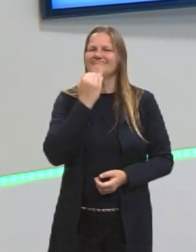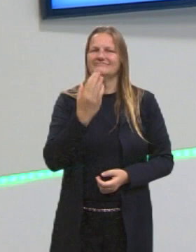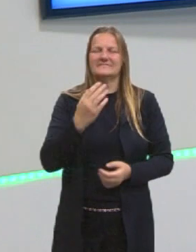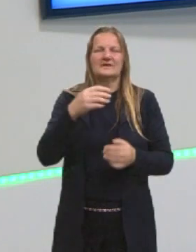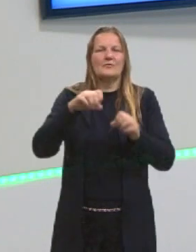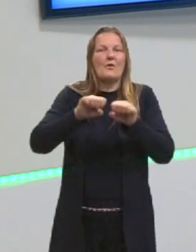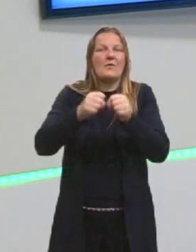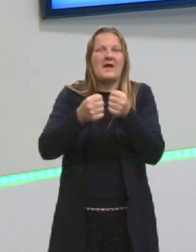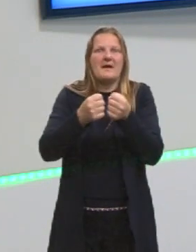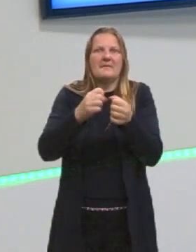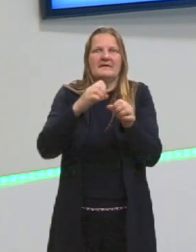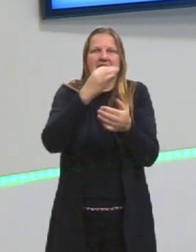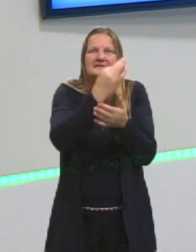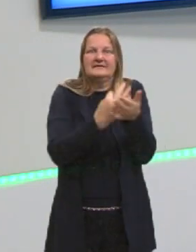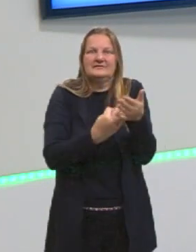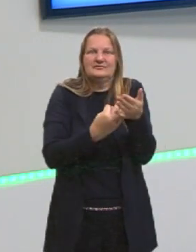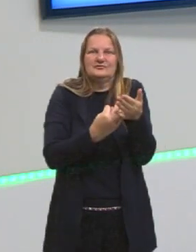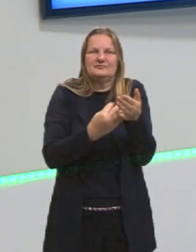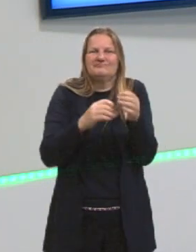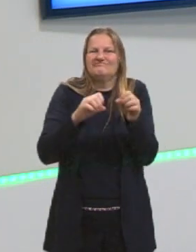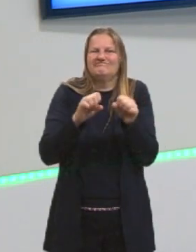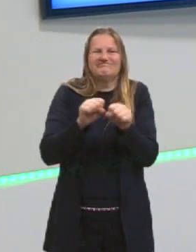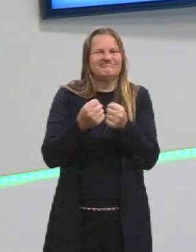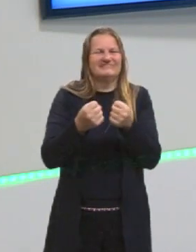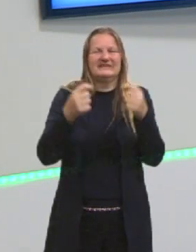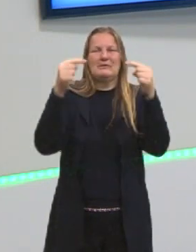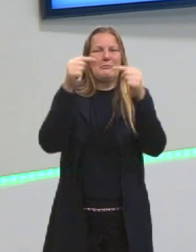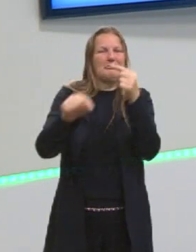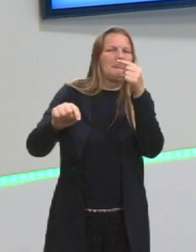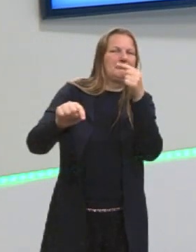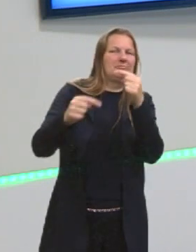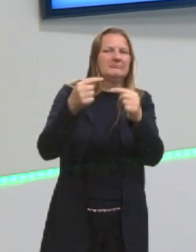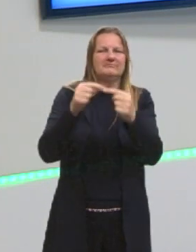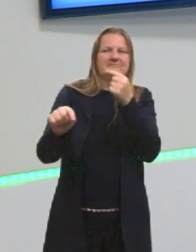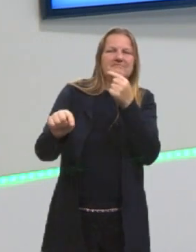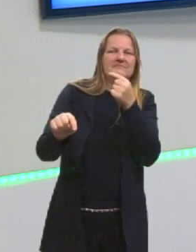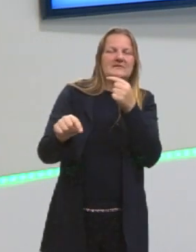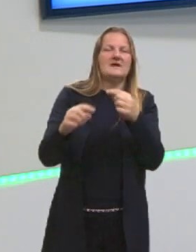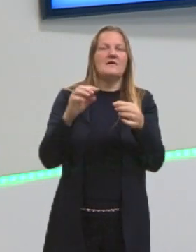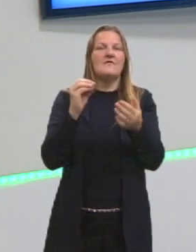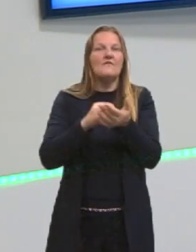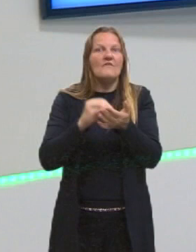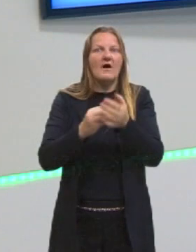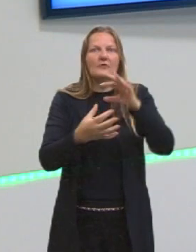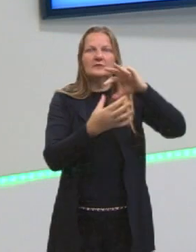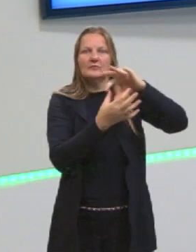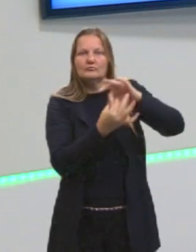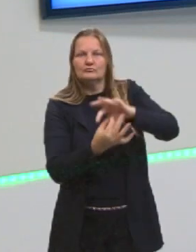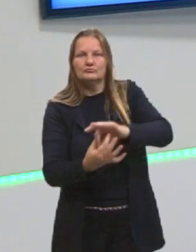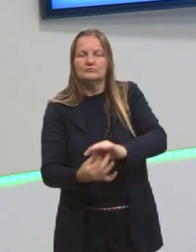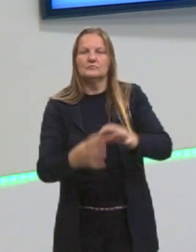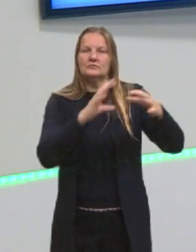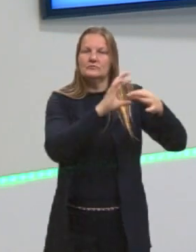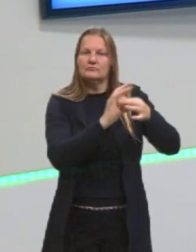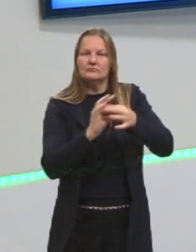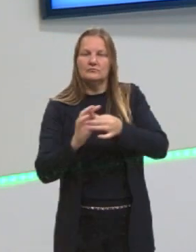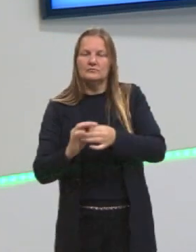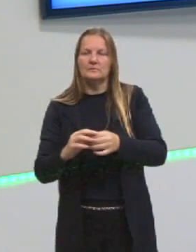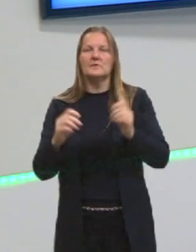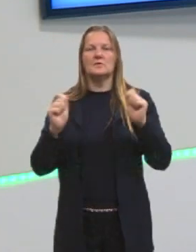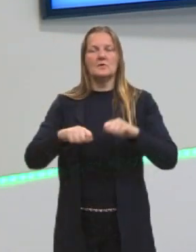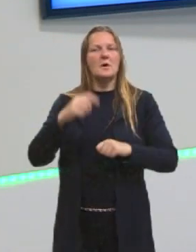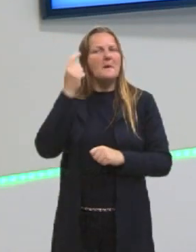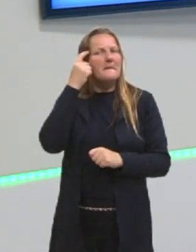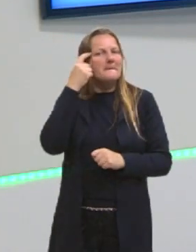totalmente o meu texto. Isso faz com que ele não seja coeso e coerente. Então, gente segue pensando nas competências,